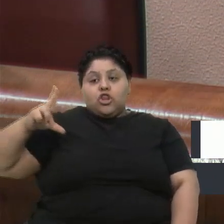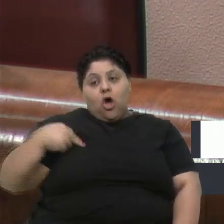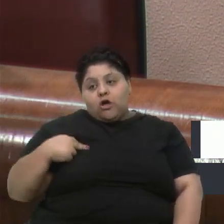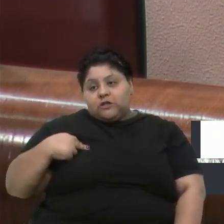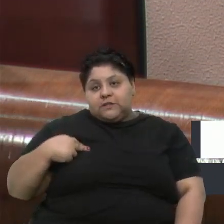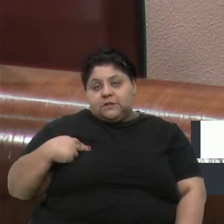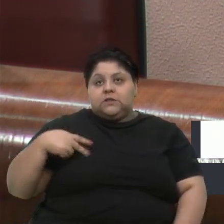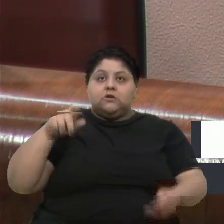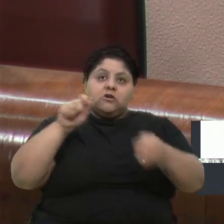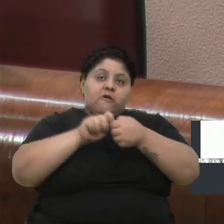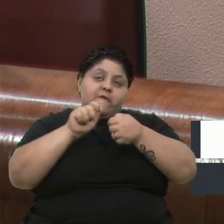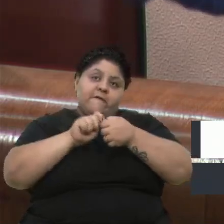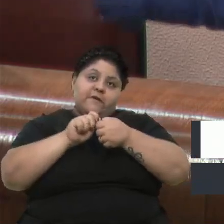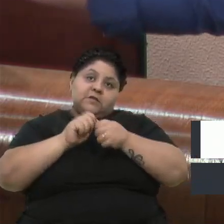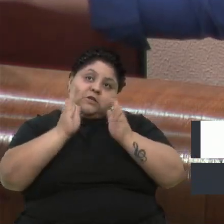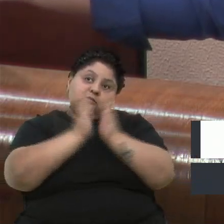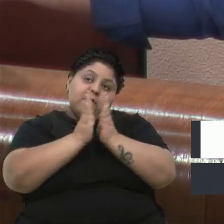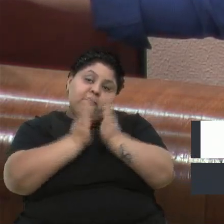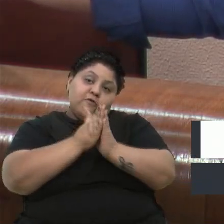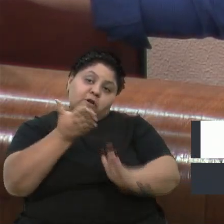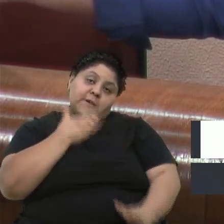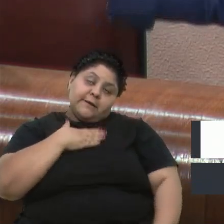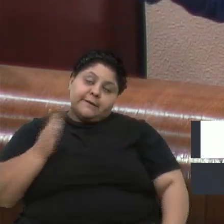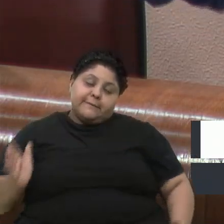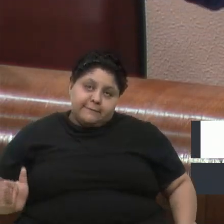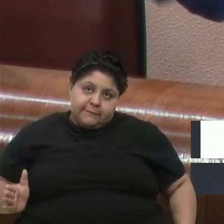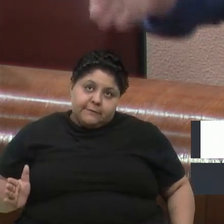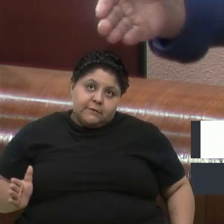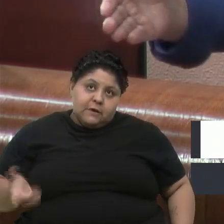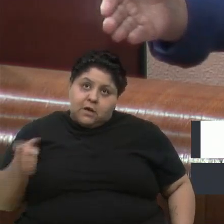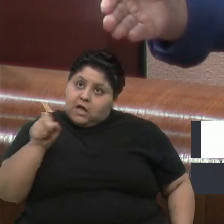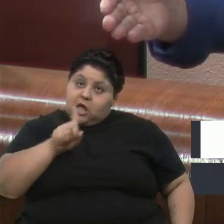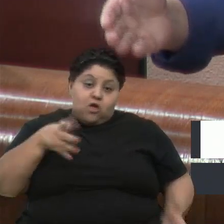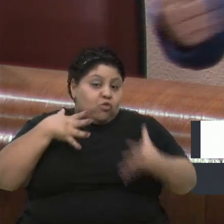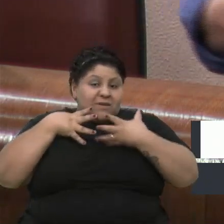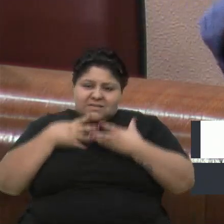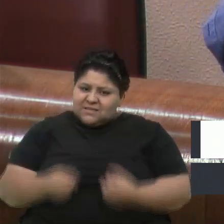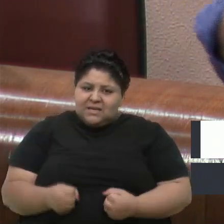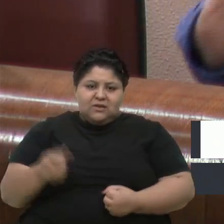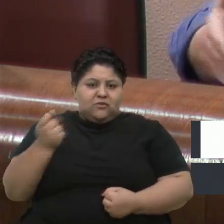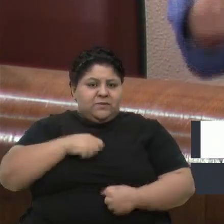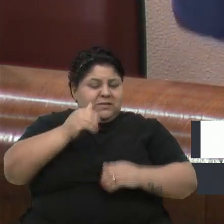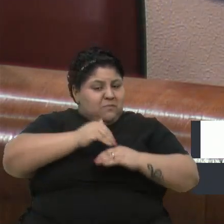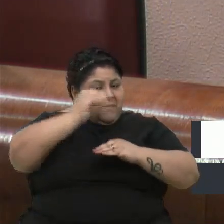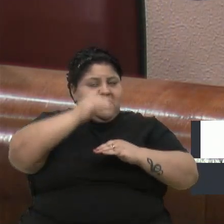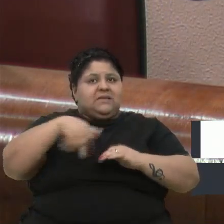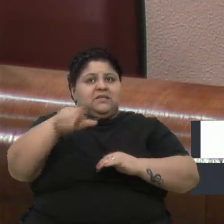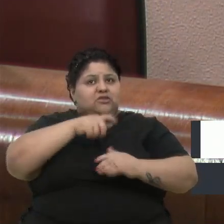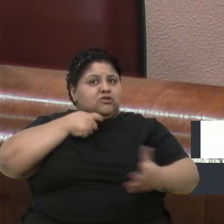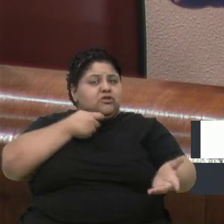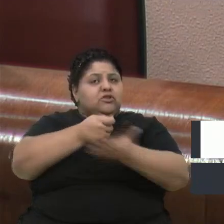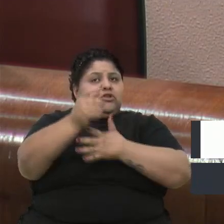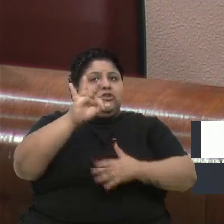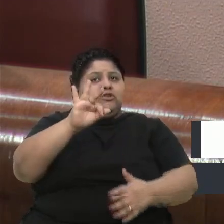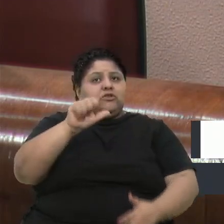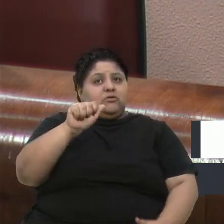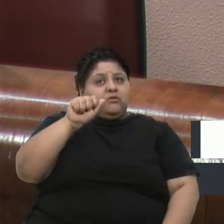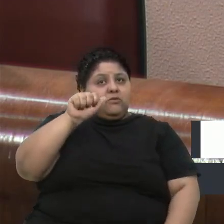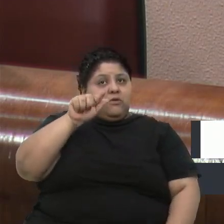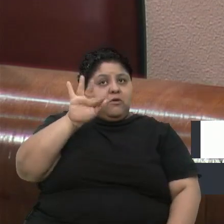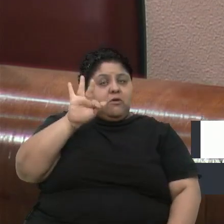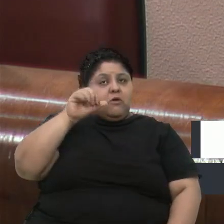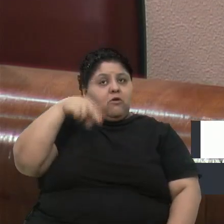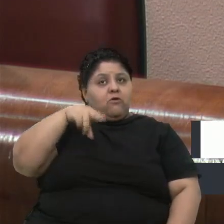favor para a cidade de Caxias Sul. É isso que eu não admito. Nós precisamos é muito mais. É isso que eu digo. Se o Afonso Mota trouxe e não é daqui,